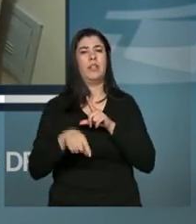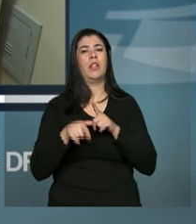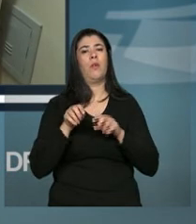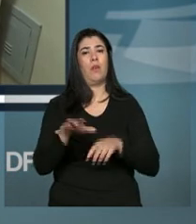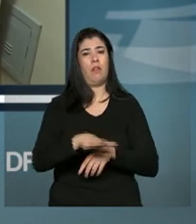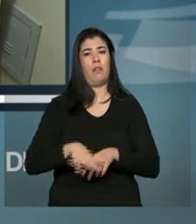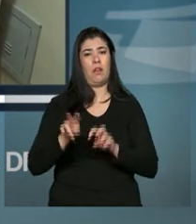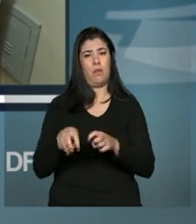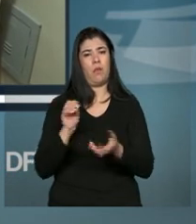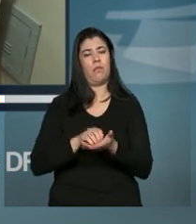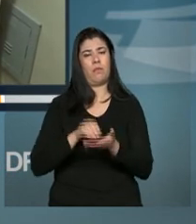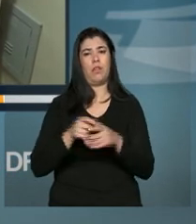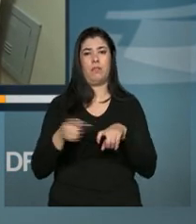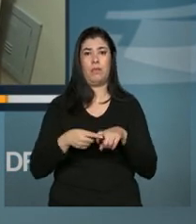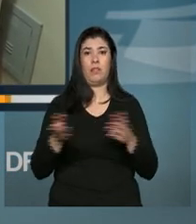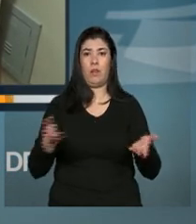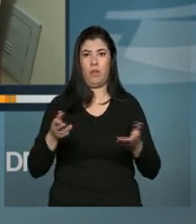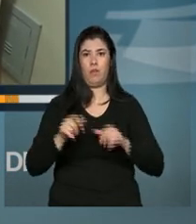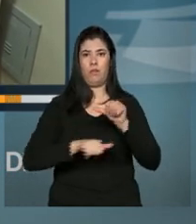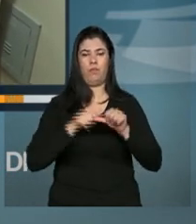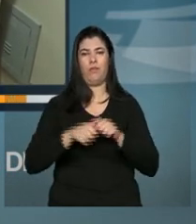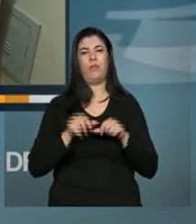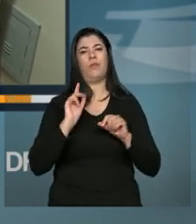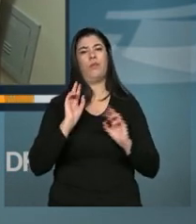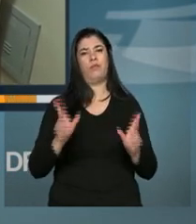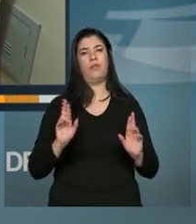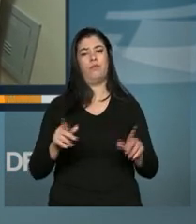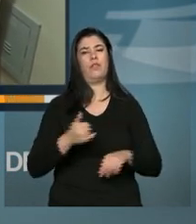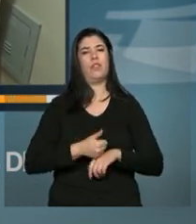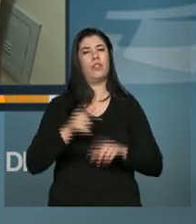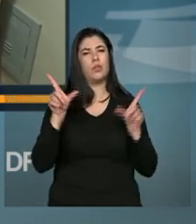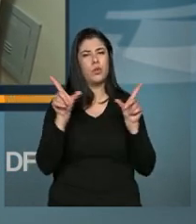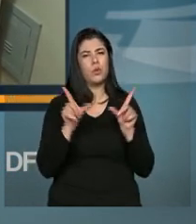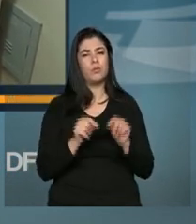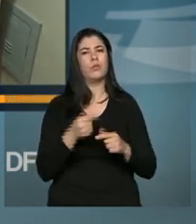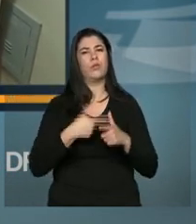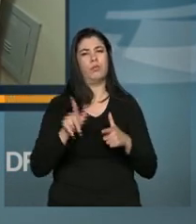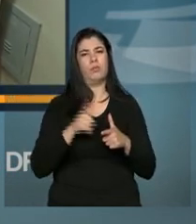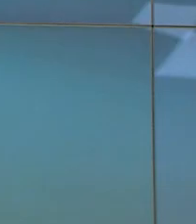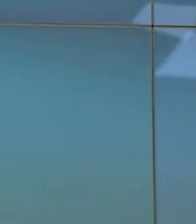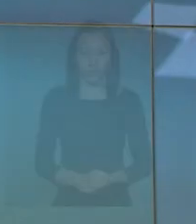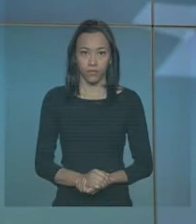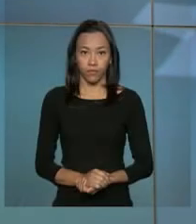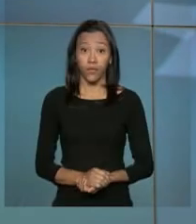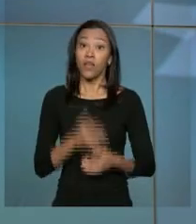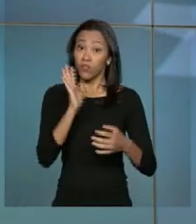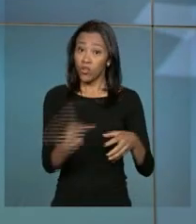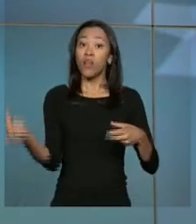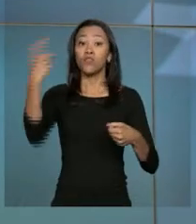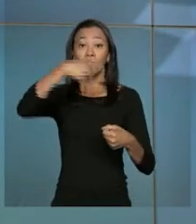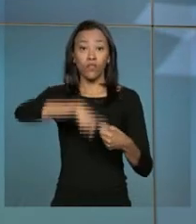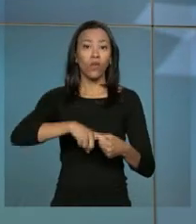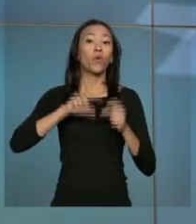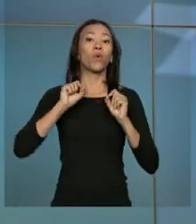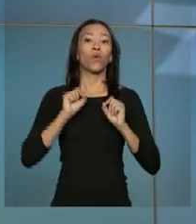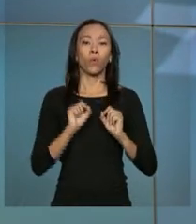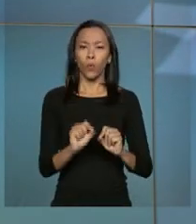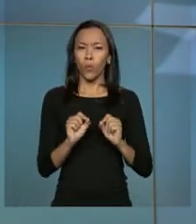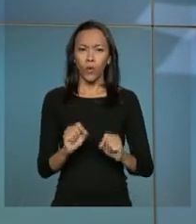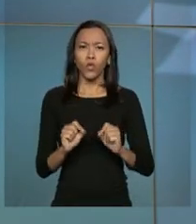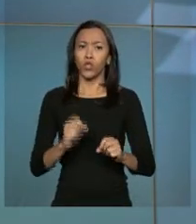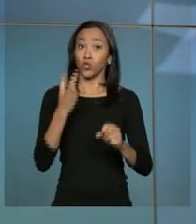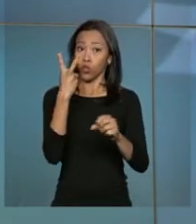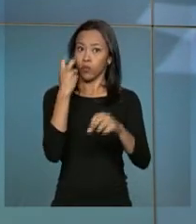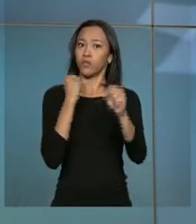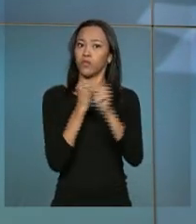sofrendo. E com isso, não. Agora já tem bem melhor, já está bem mais compensado. Estamos de volta com a cobertura sobre